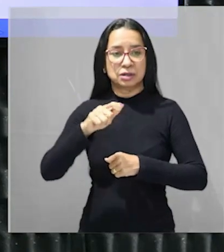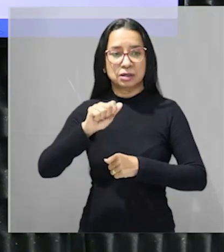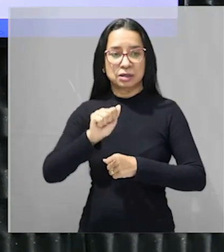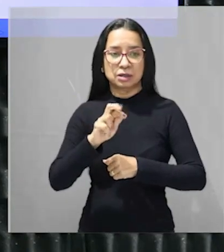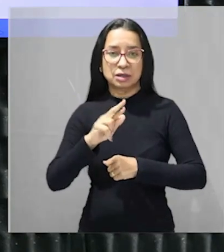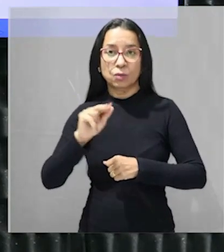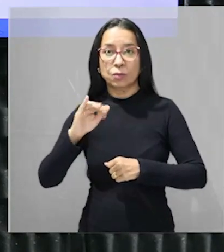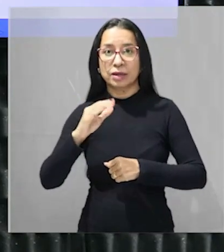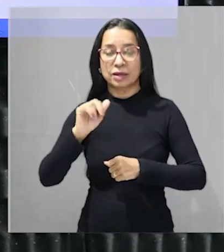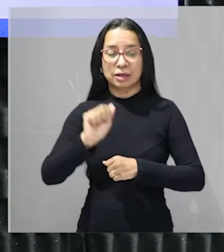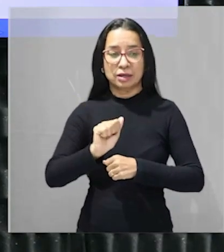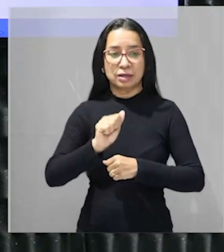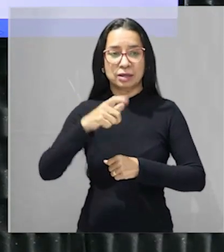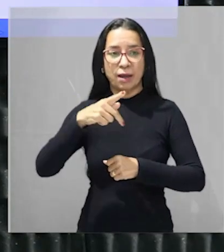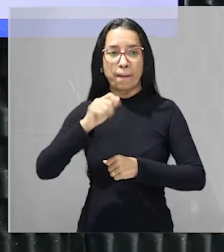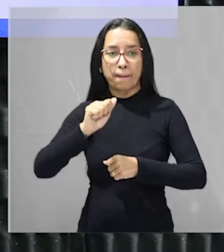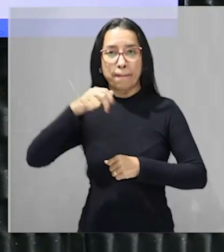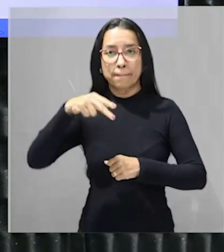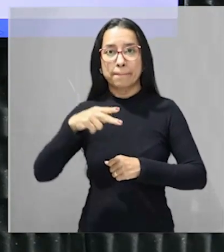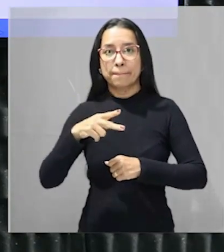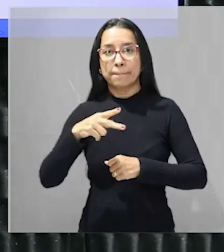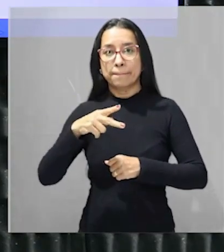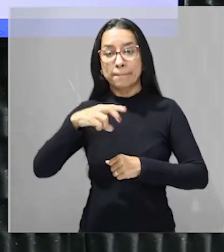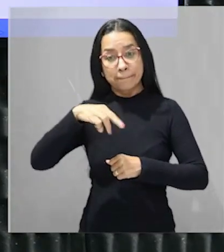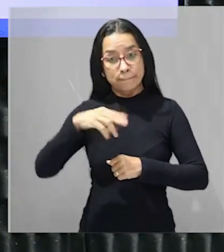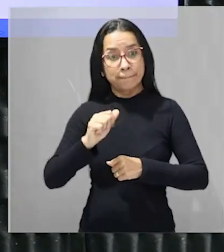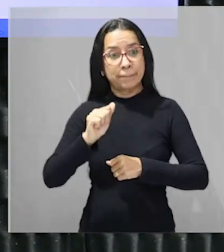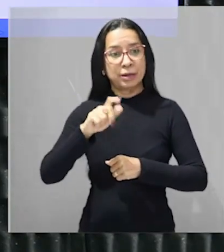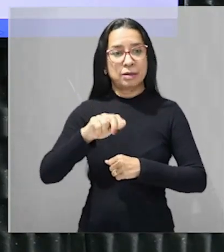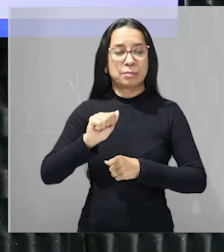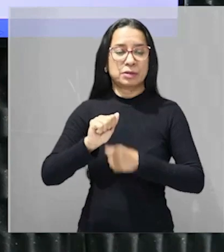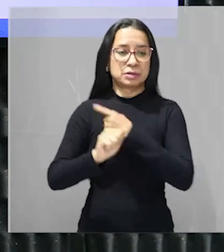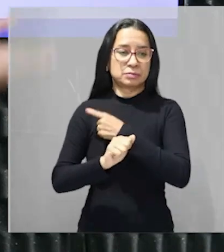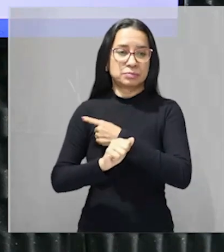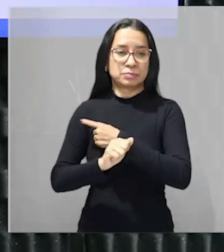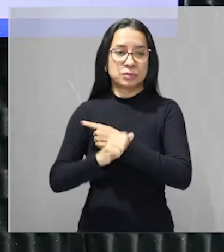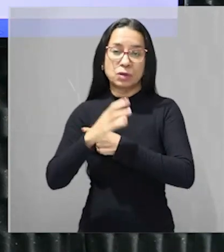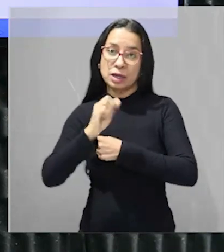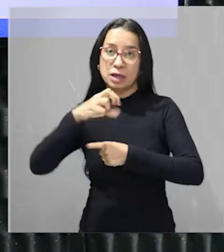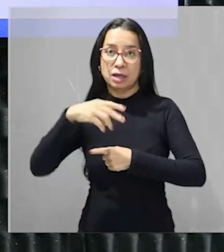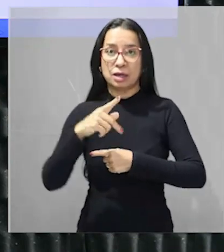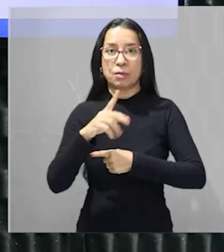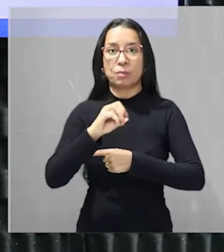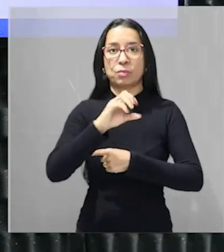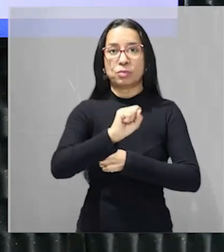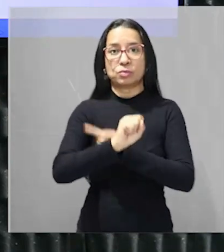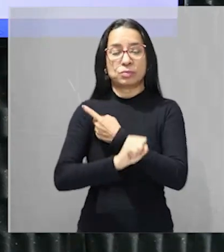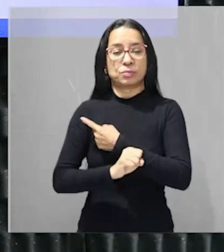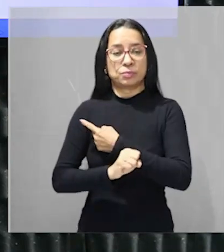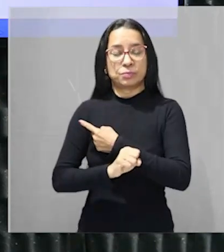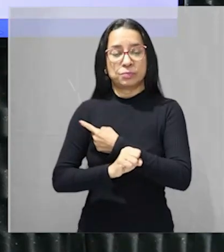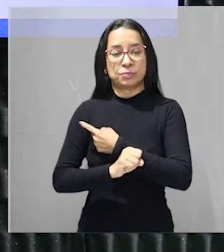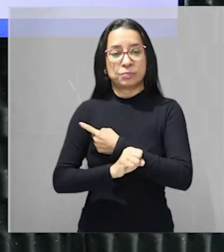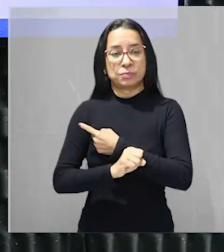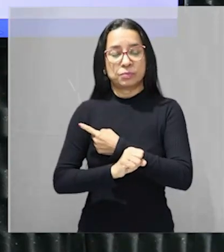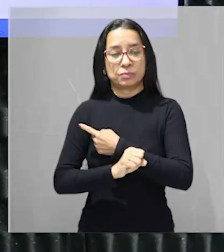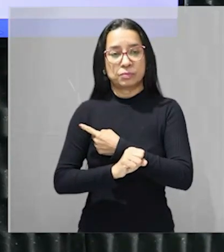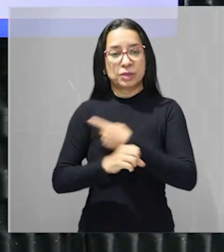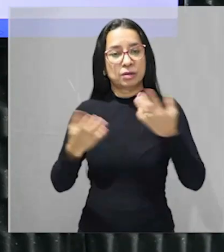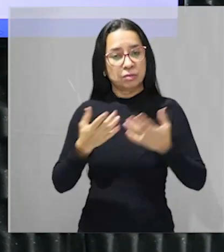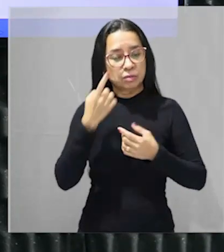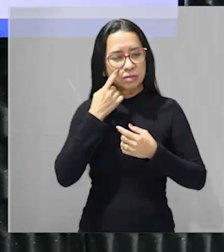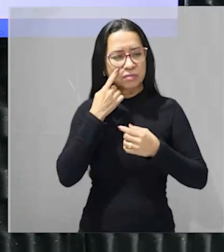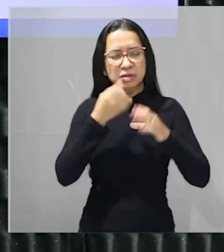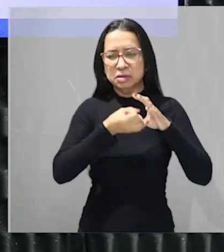só nisso eu já sei que a letra E está fora da bola está certo agora vamos ver as características para a gente identificar que